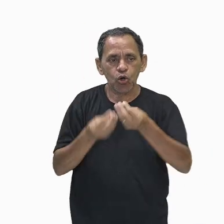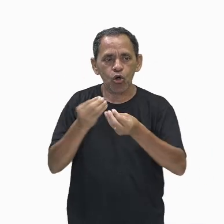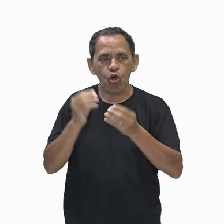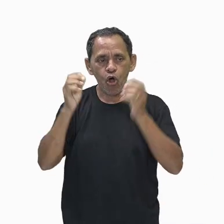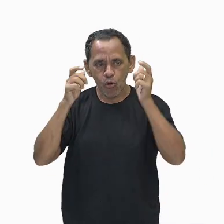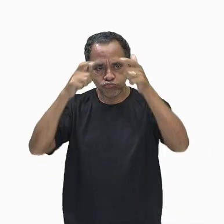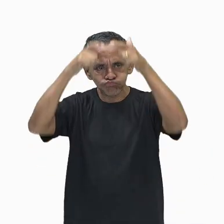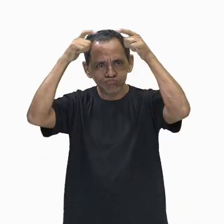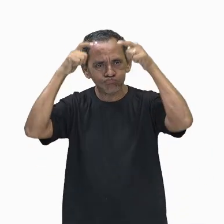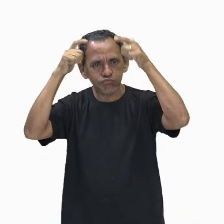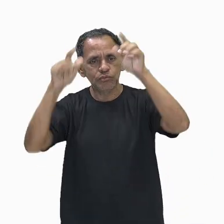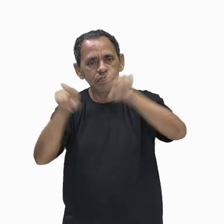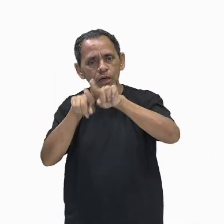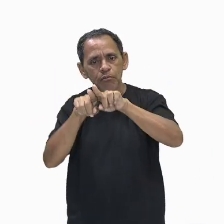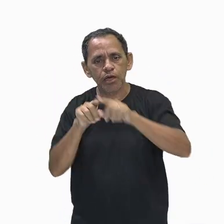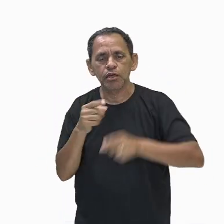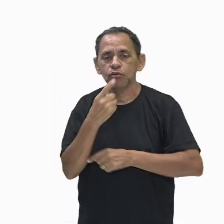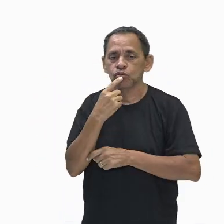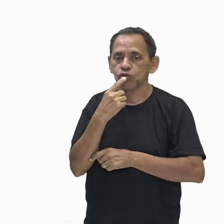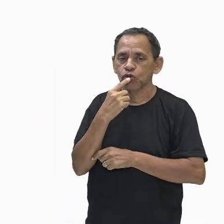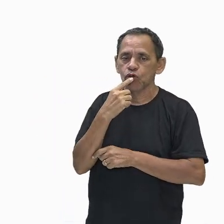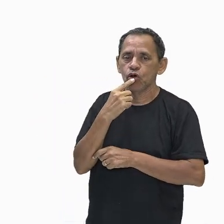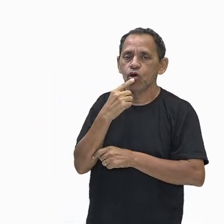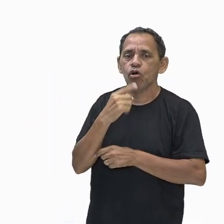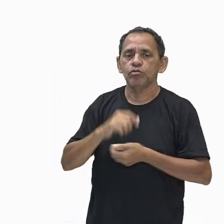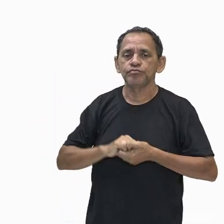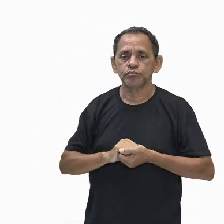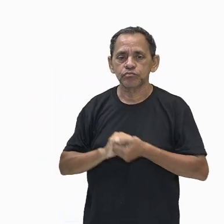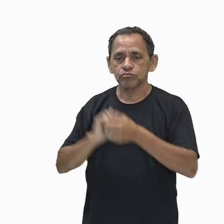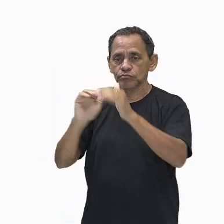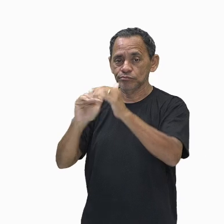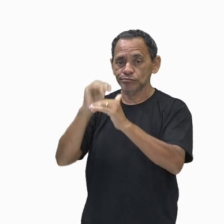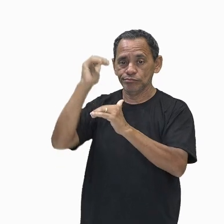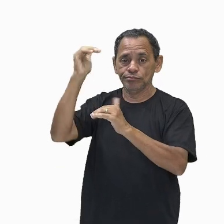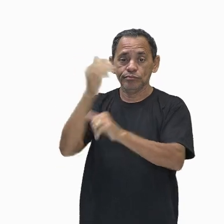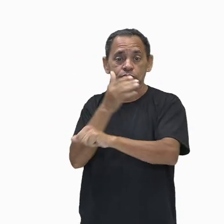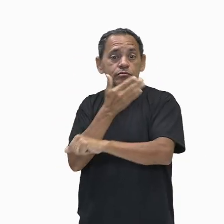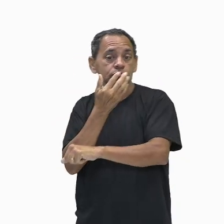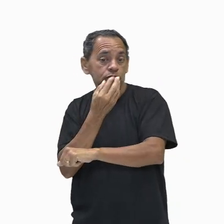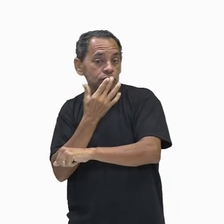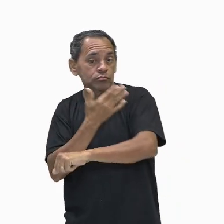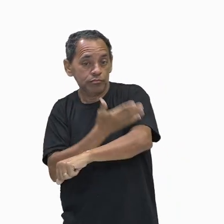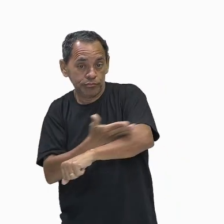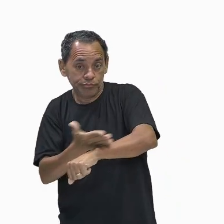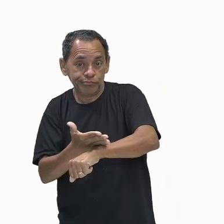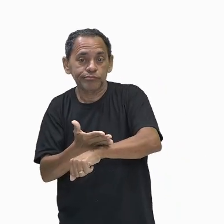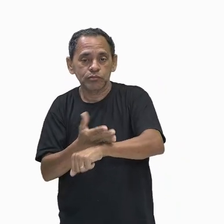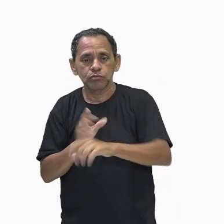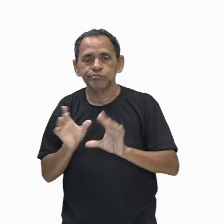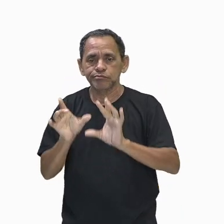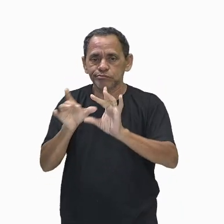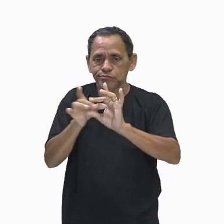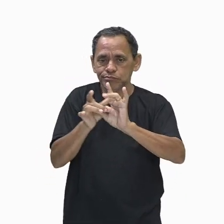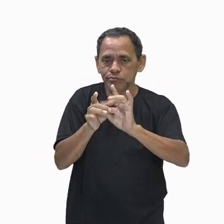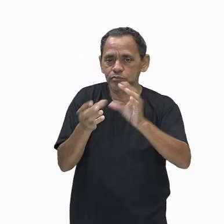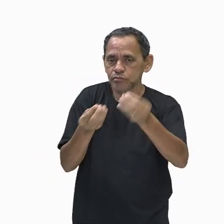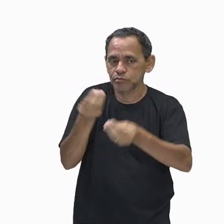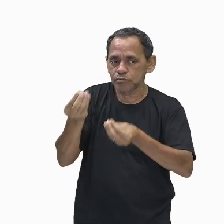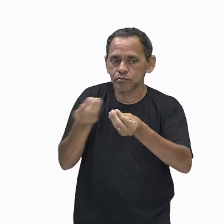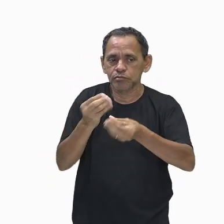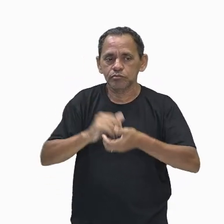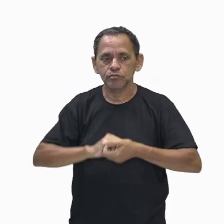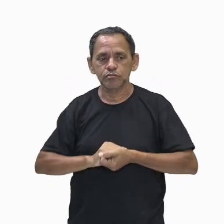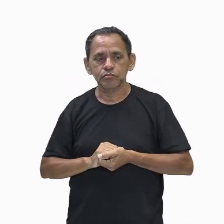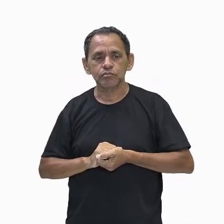coroas, então, aí, vermelha. Do Alto Egito, a coroa branca. E dessa união, então, aí, não é mesmo? Nessa